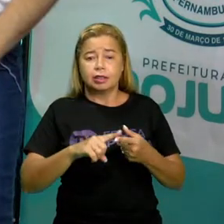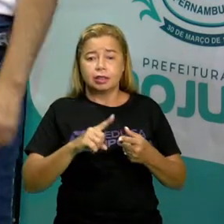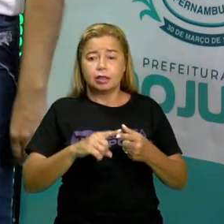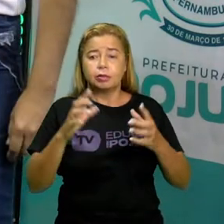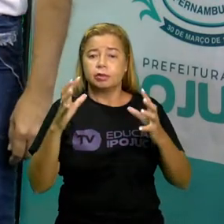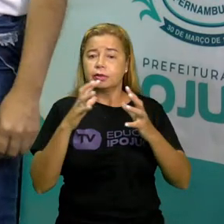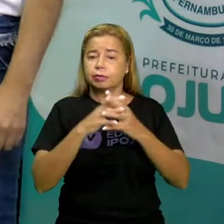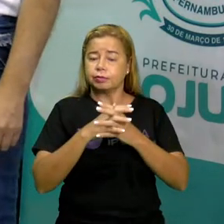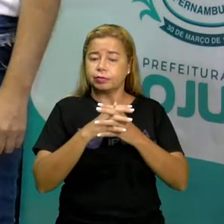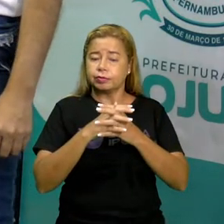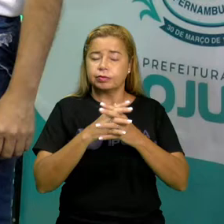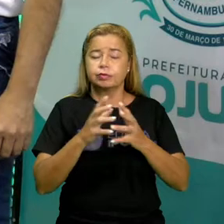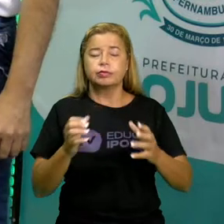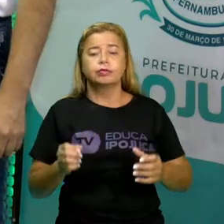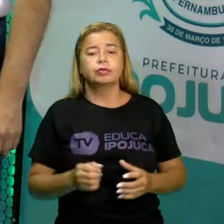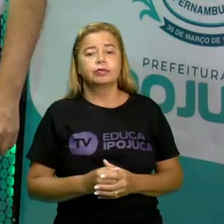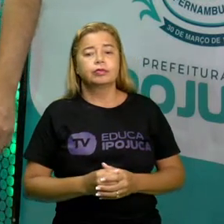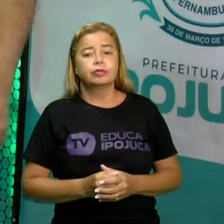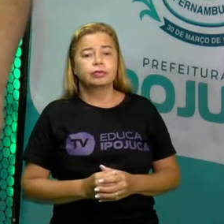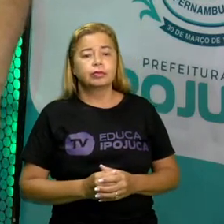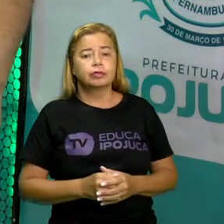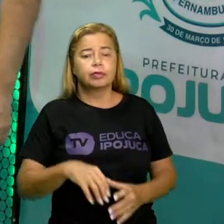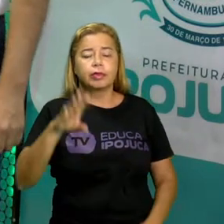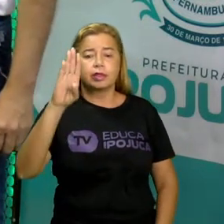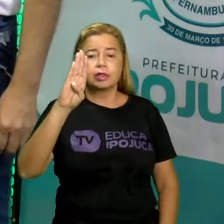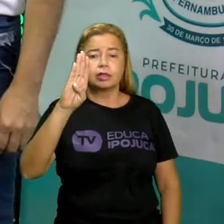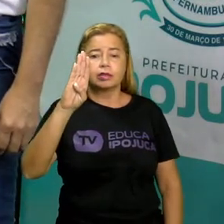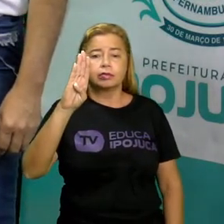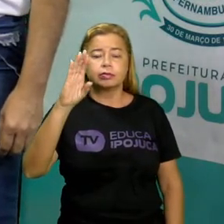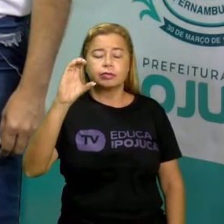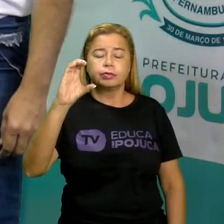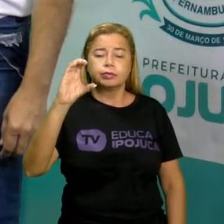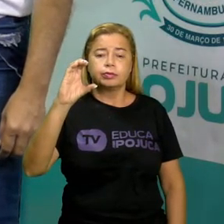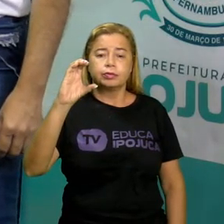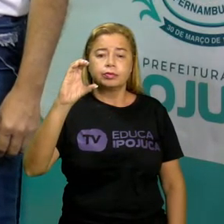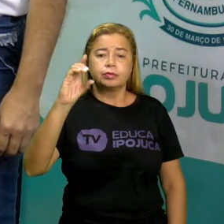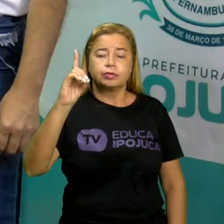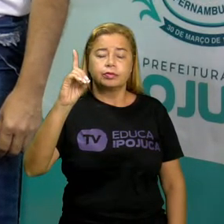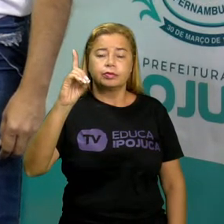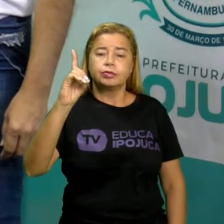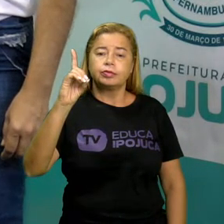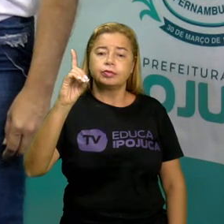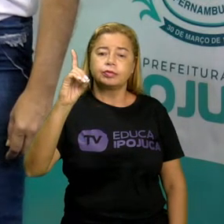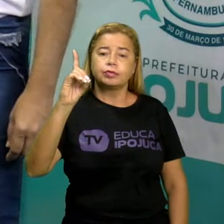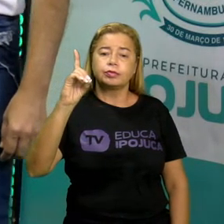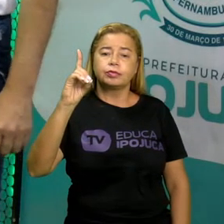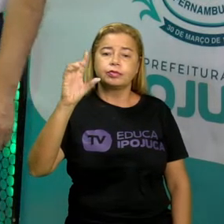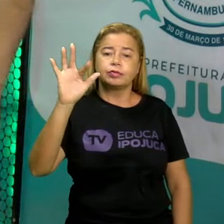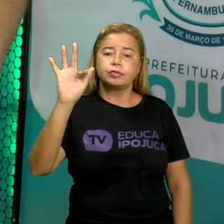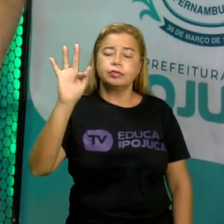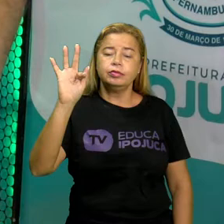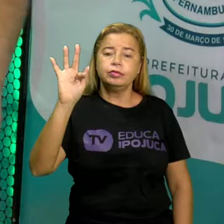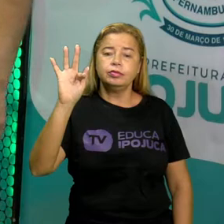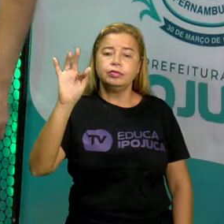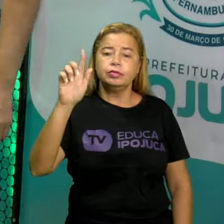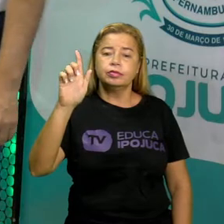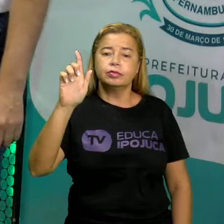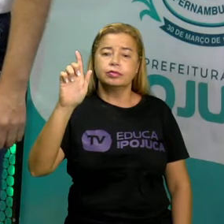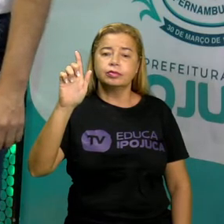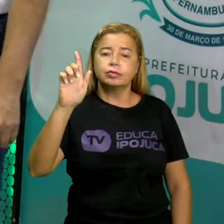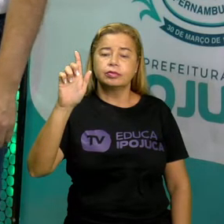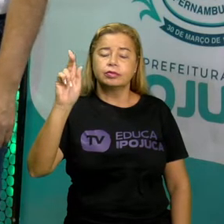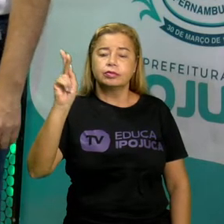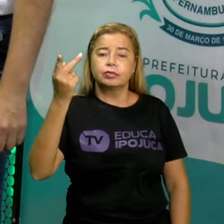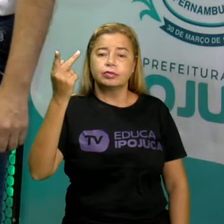está aqui. As consoantes, B, C, D, F, G,